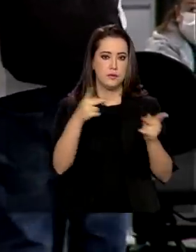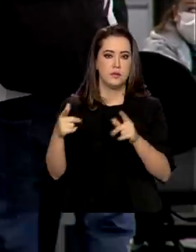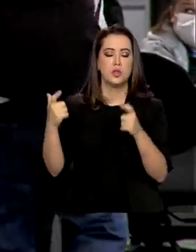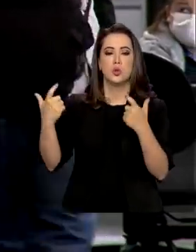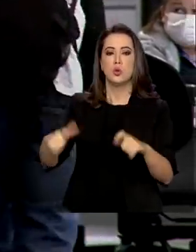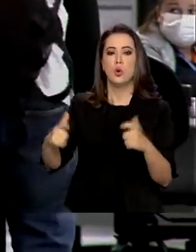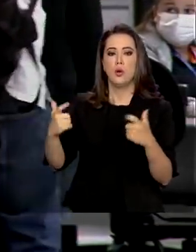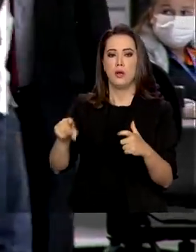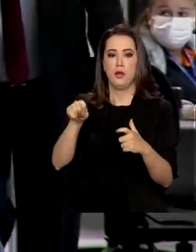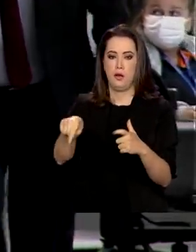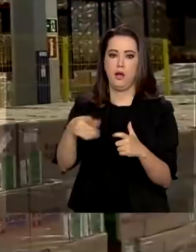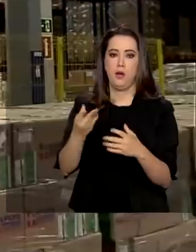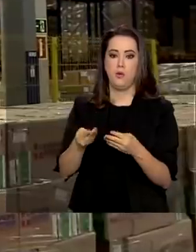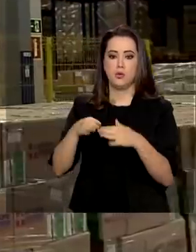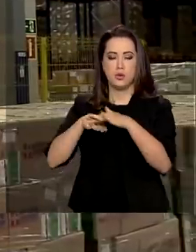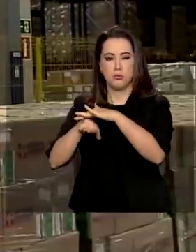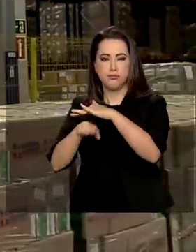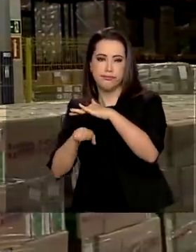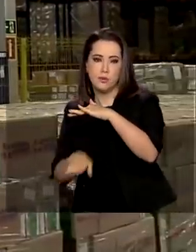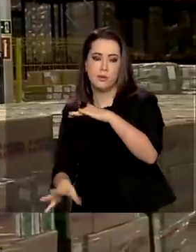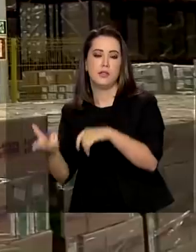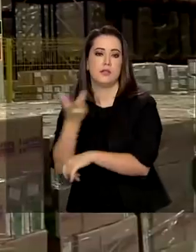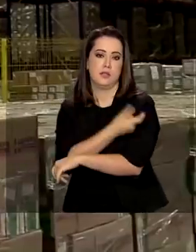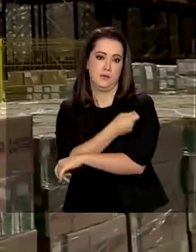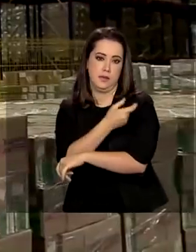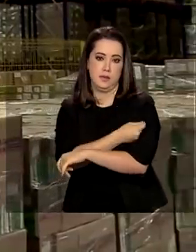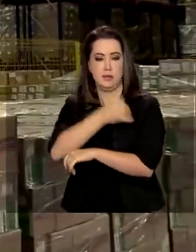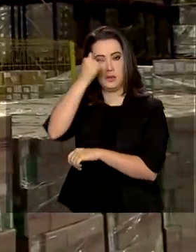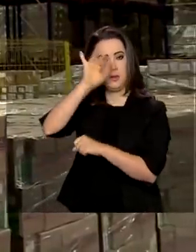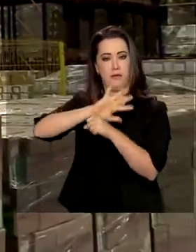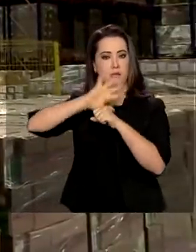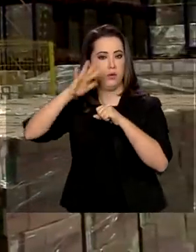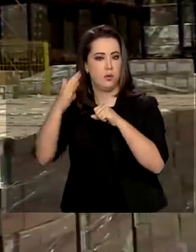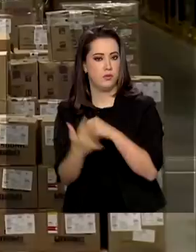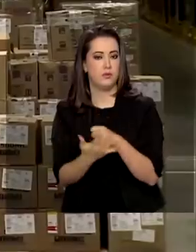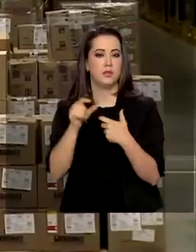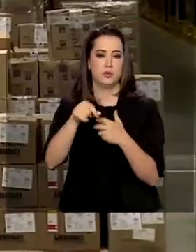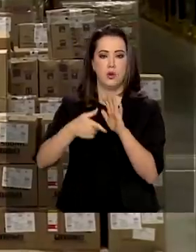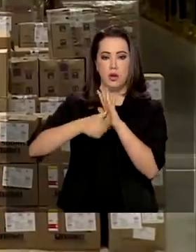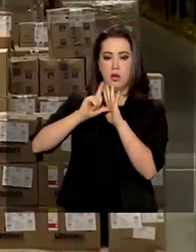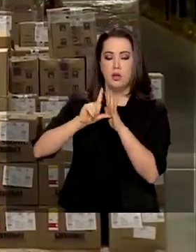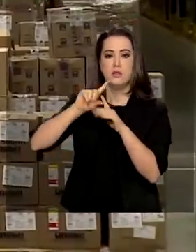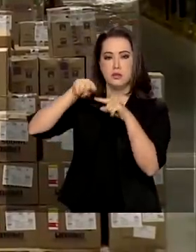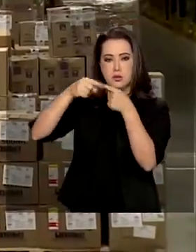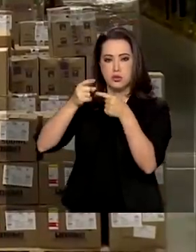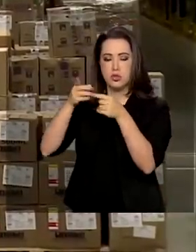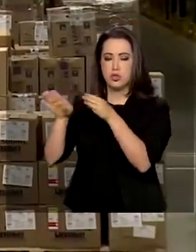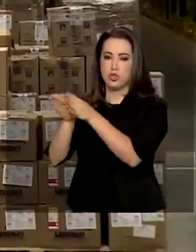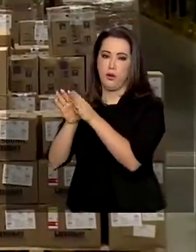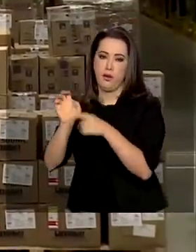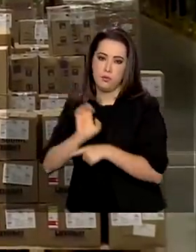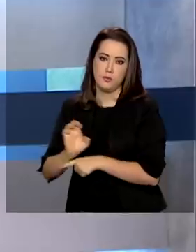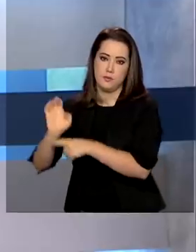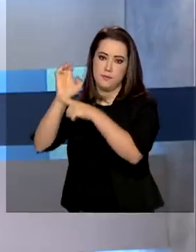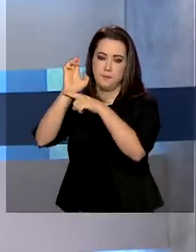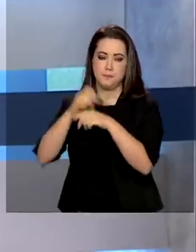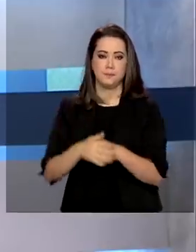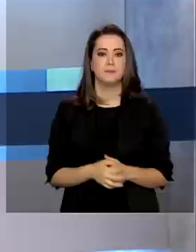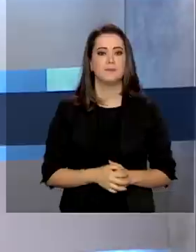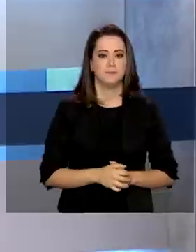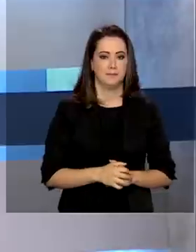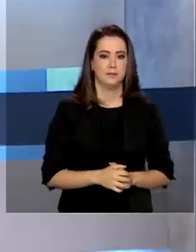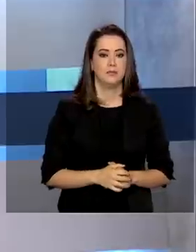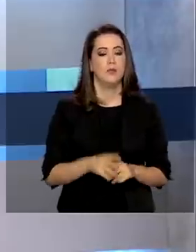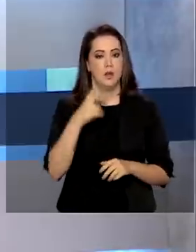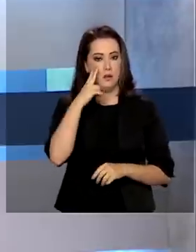visita centro onde serão armazenadas as vacinas contra a Covid-19 antes de serem distribuídas aos estados. E